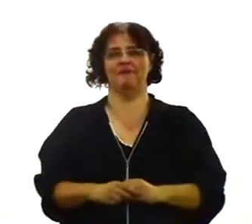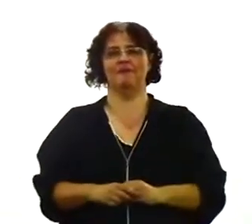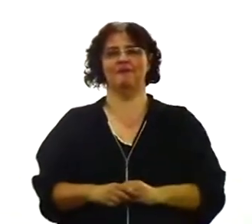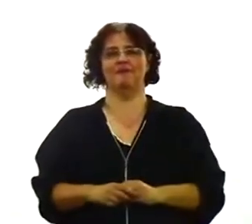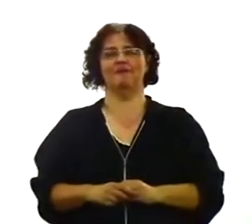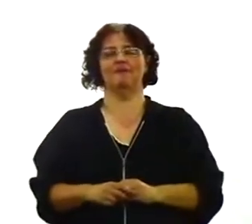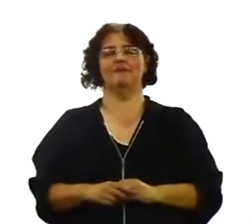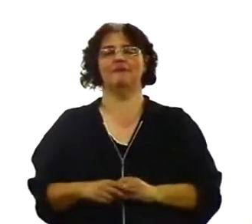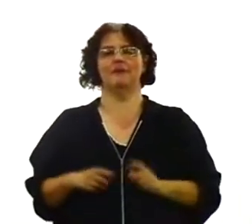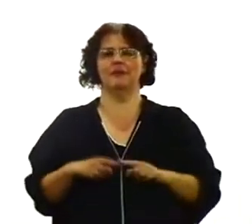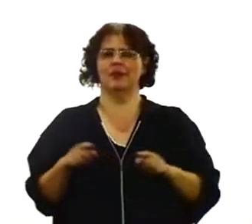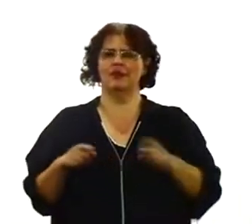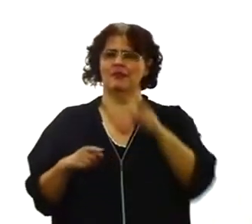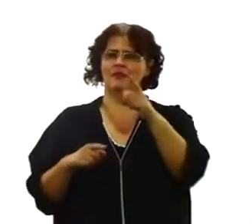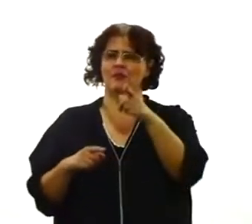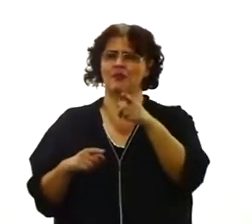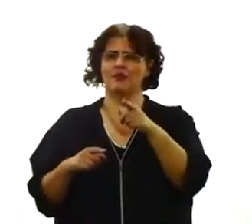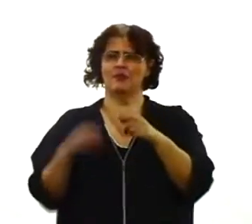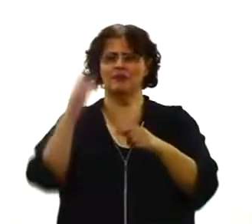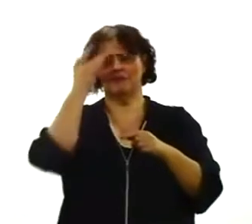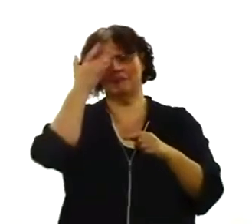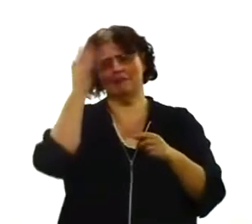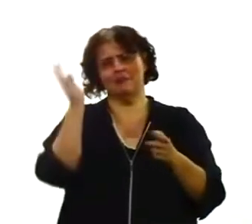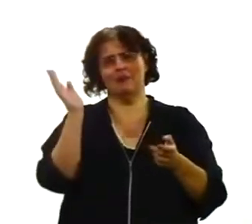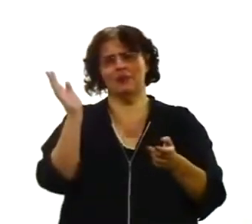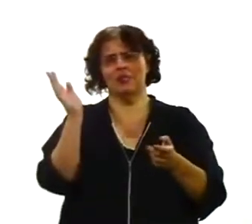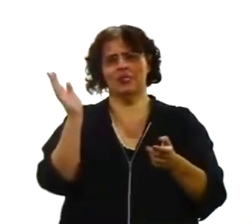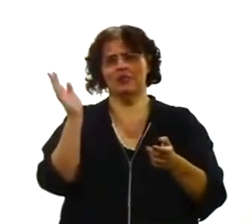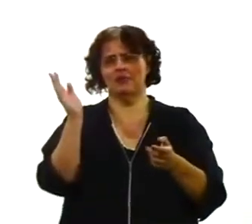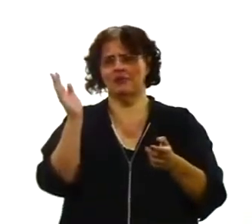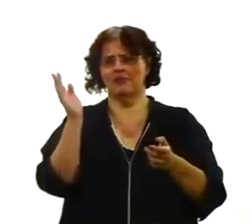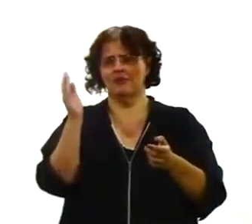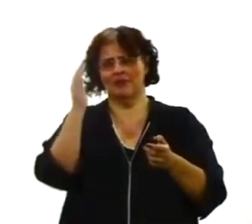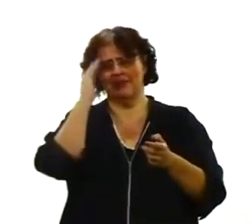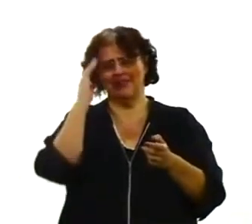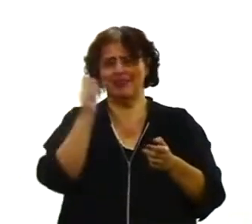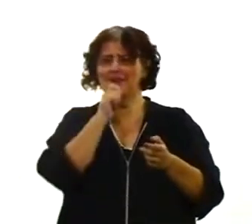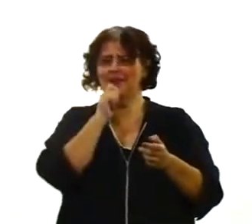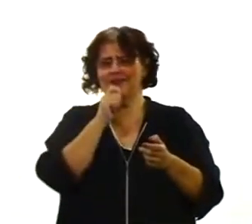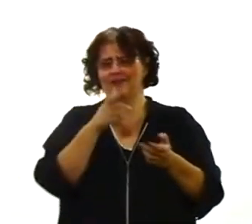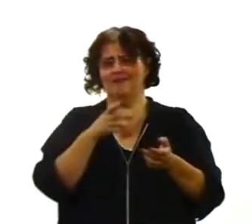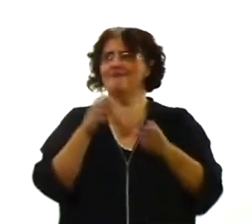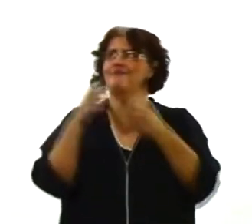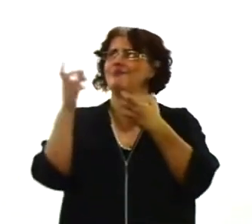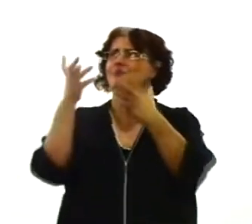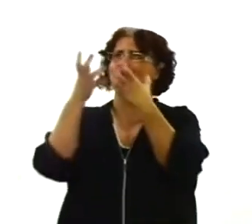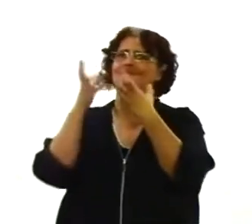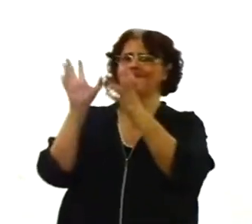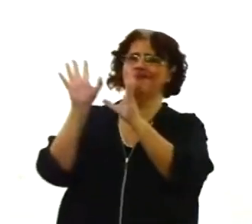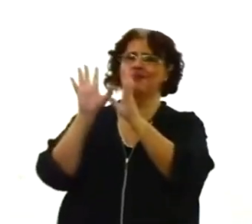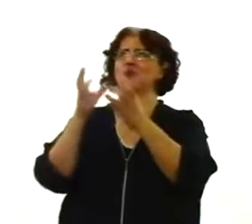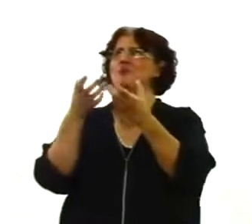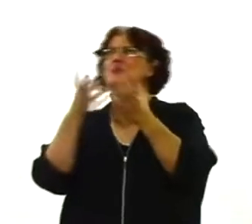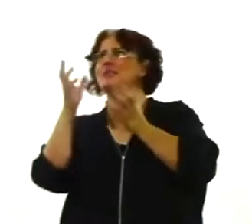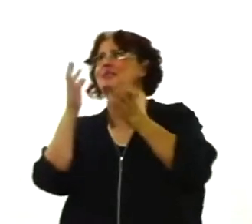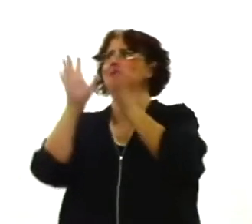você ainda não tomou uma decisão, não compreendeu ainda. A minha oração é que o Espírito já tenha falado com você, você precisa habitar